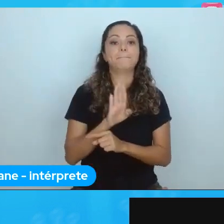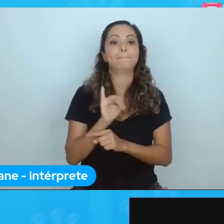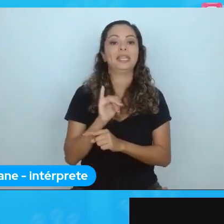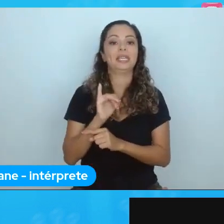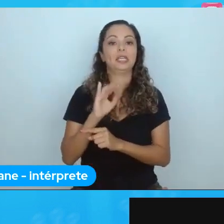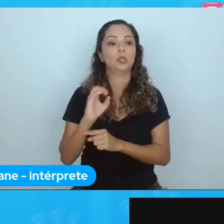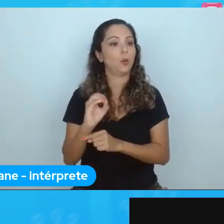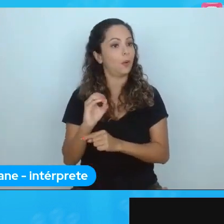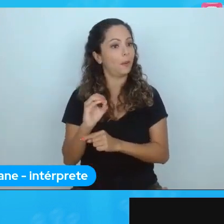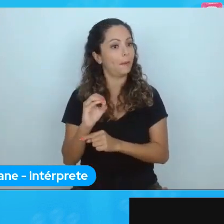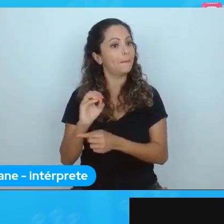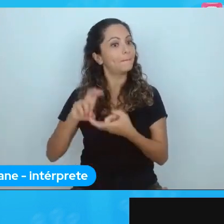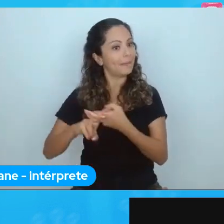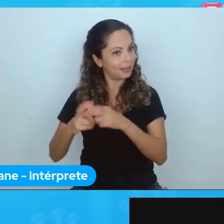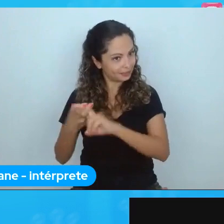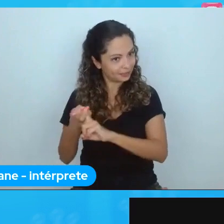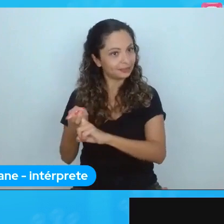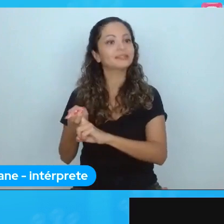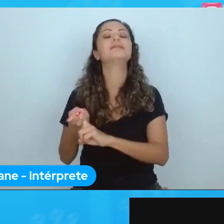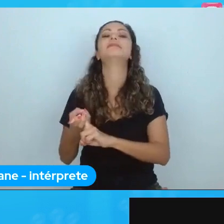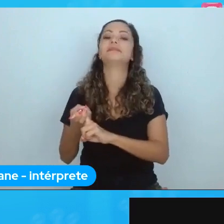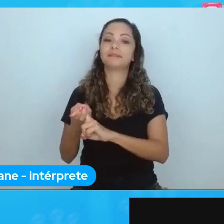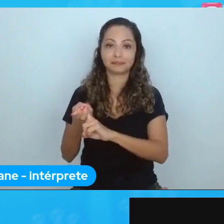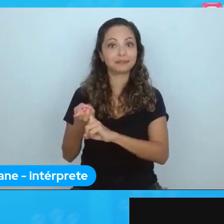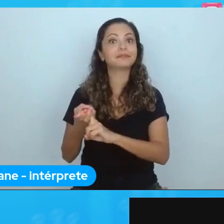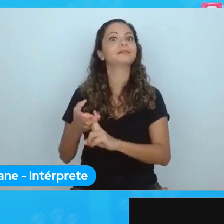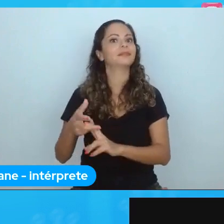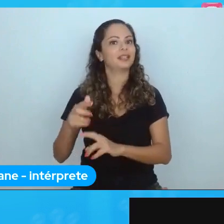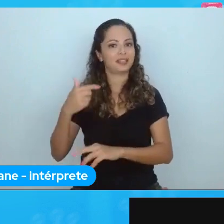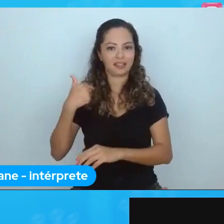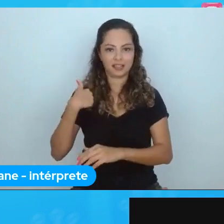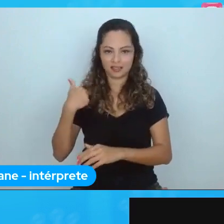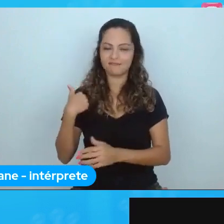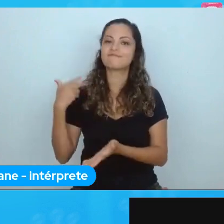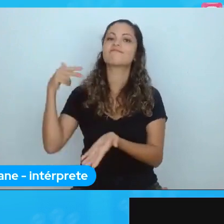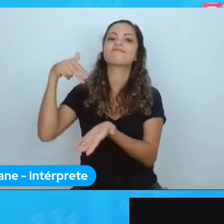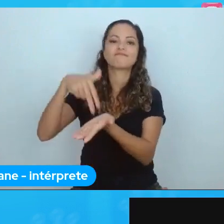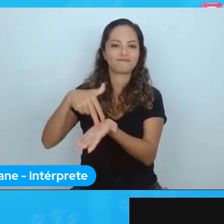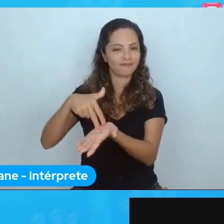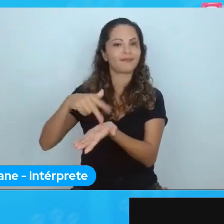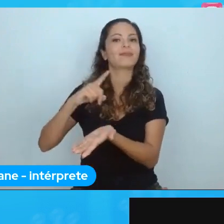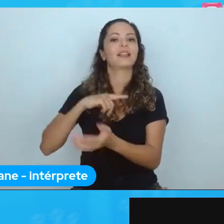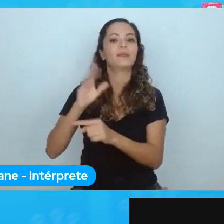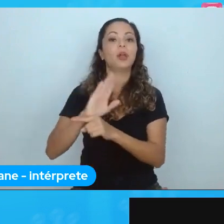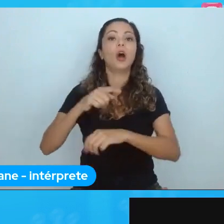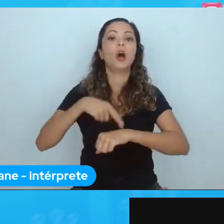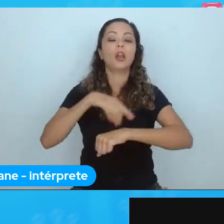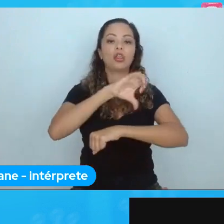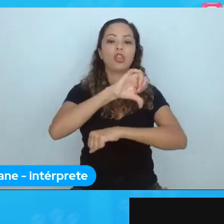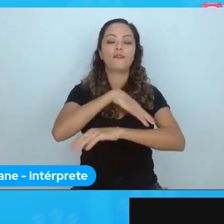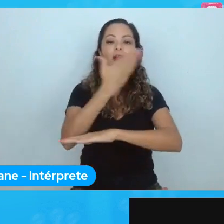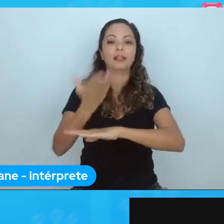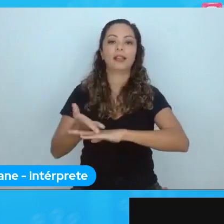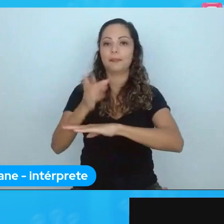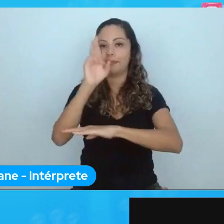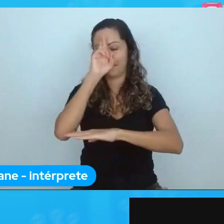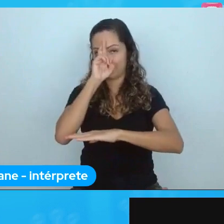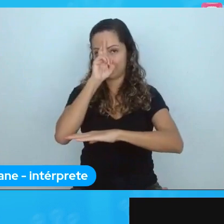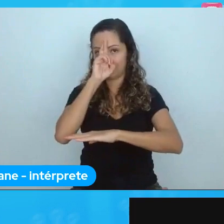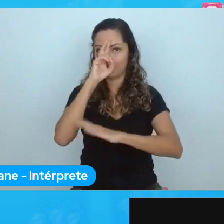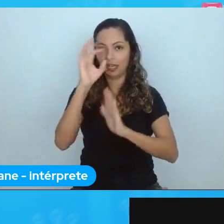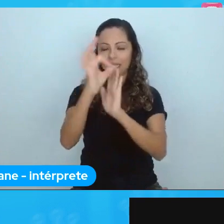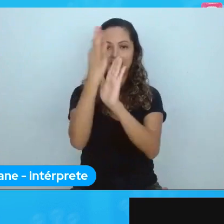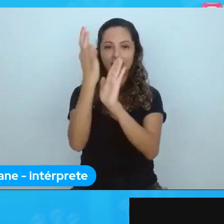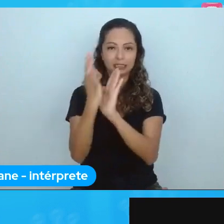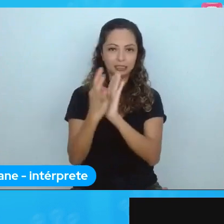aprender, eu vou estar lecionando, ministrando ali um tutorial. Das nove ao meio-dia. As inscrições ainda, a organização vão passar.